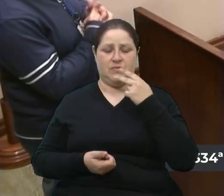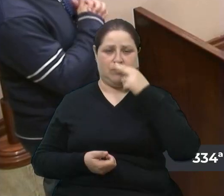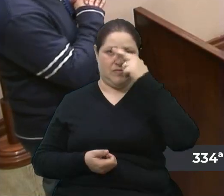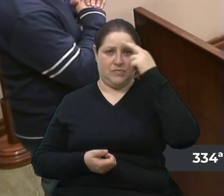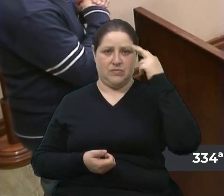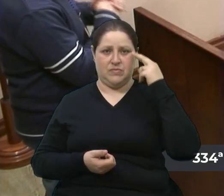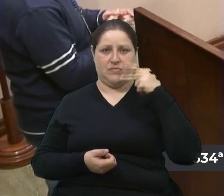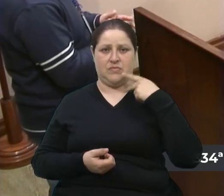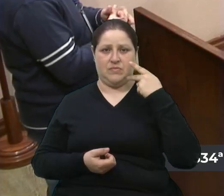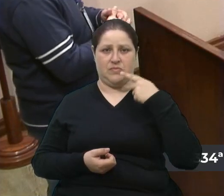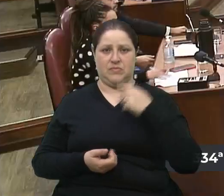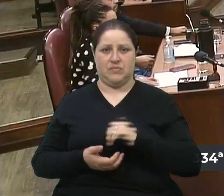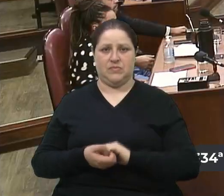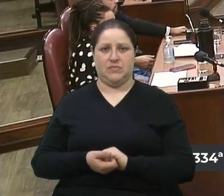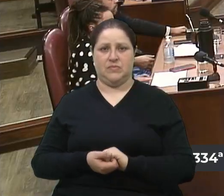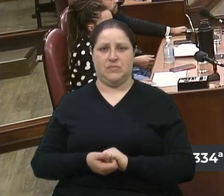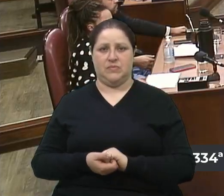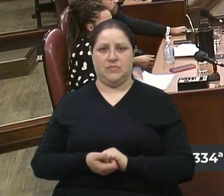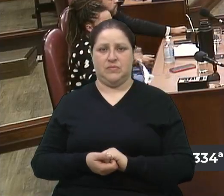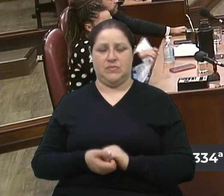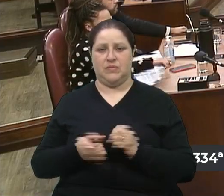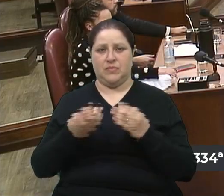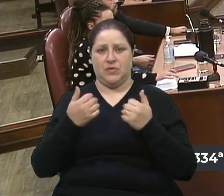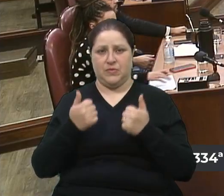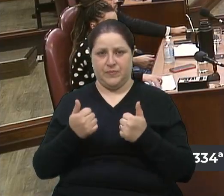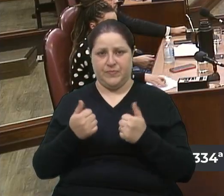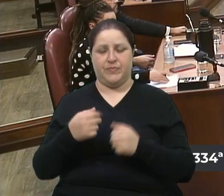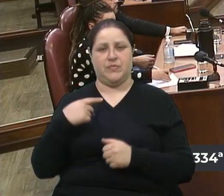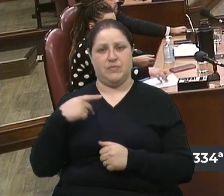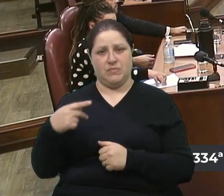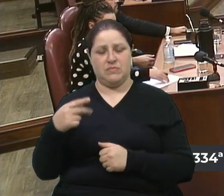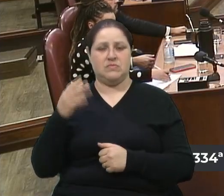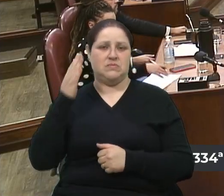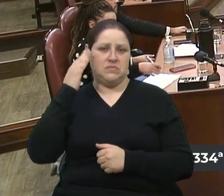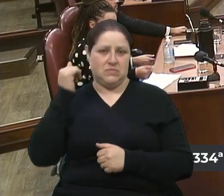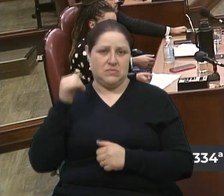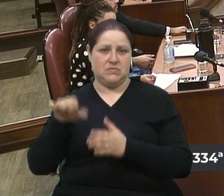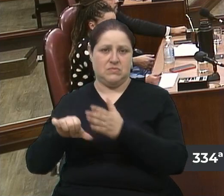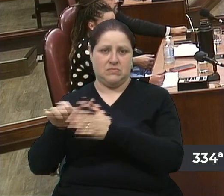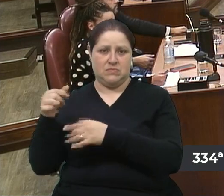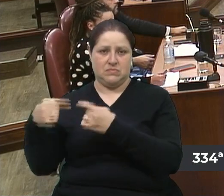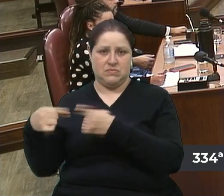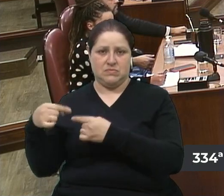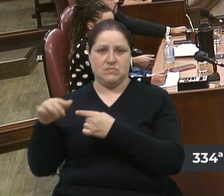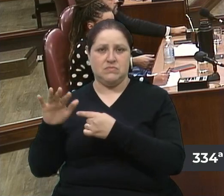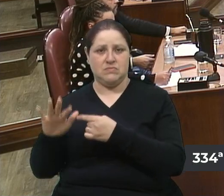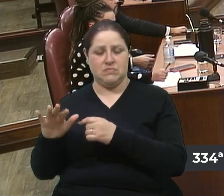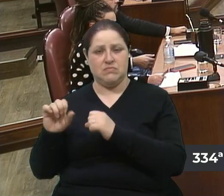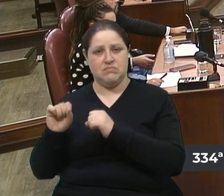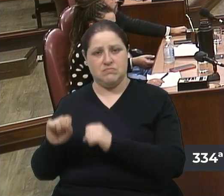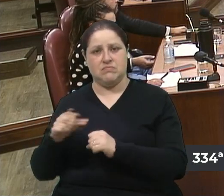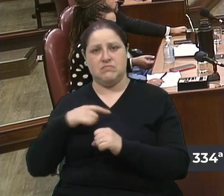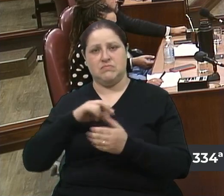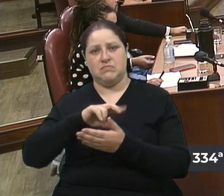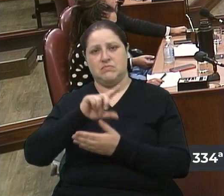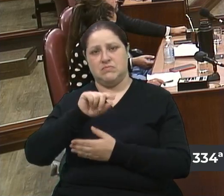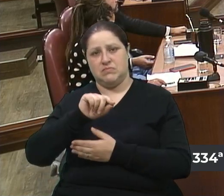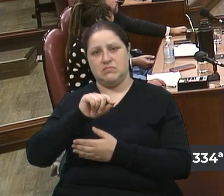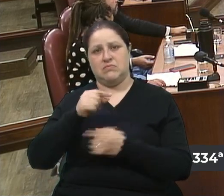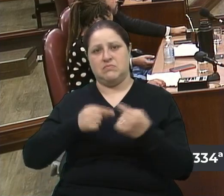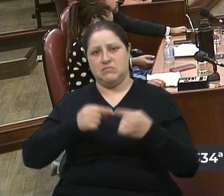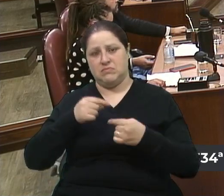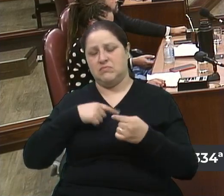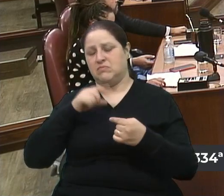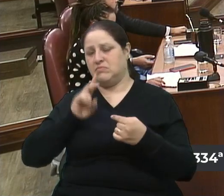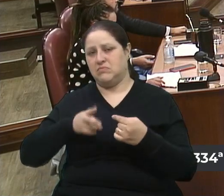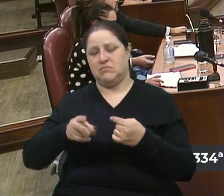Rafael Bueno. Bom, presidente, sei que está em primeira discussão, mas poderia ter dez discussões que eu iria falar em cada